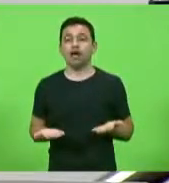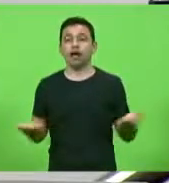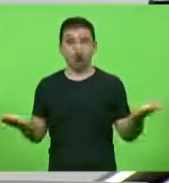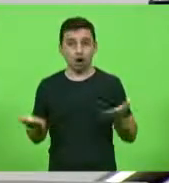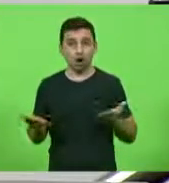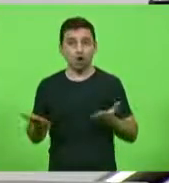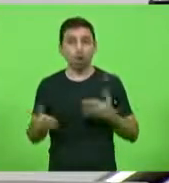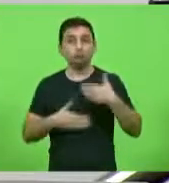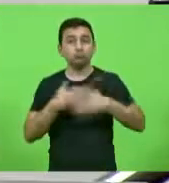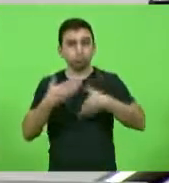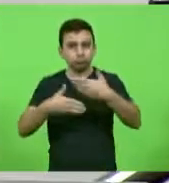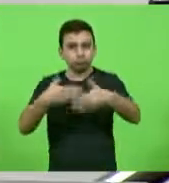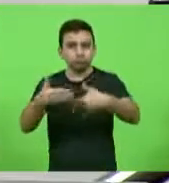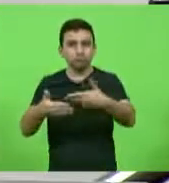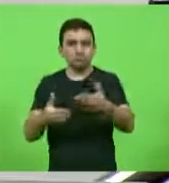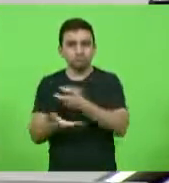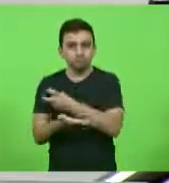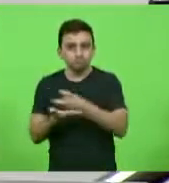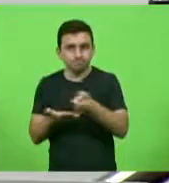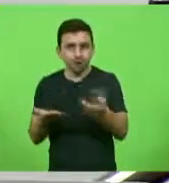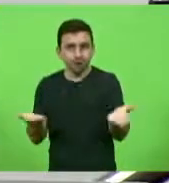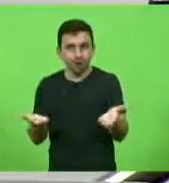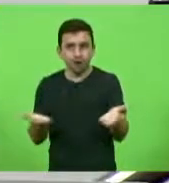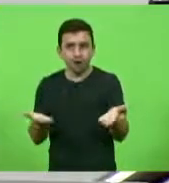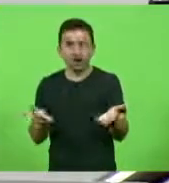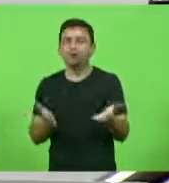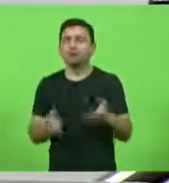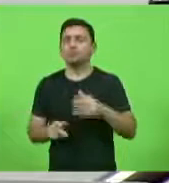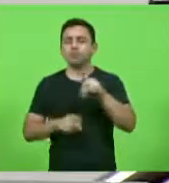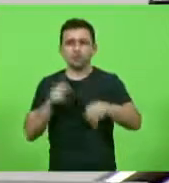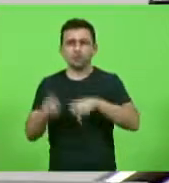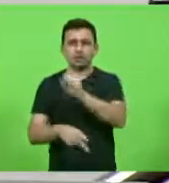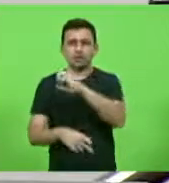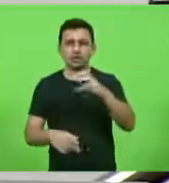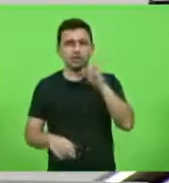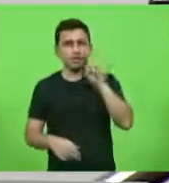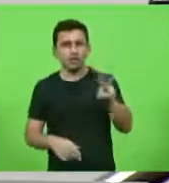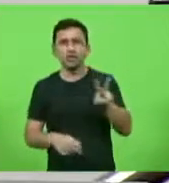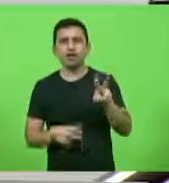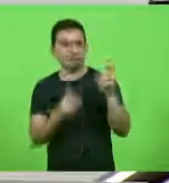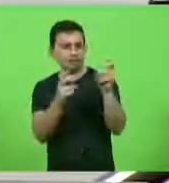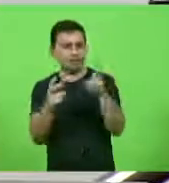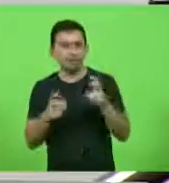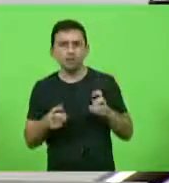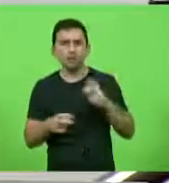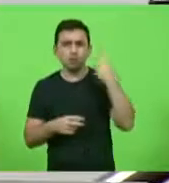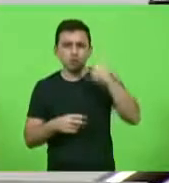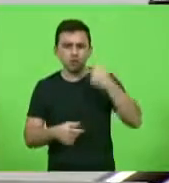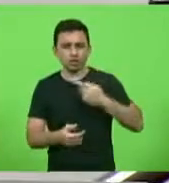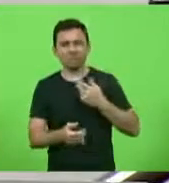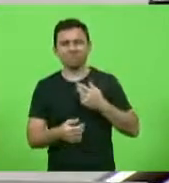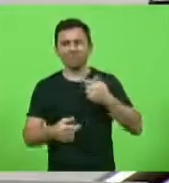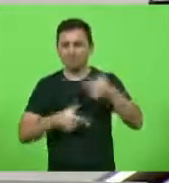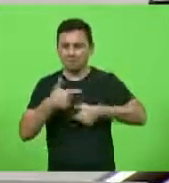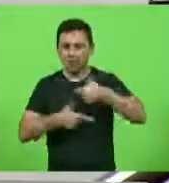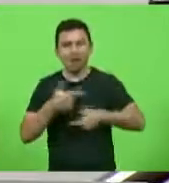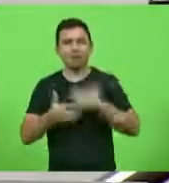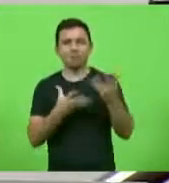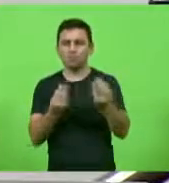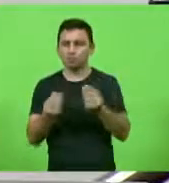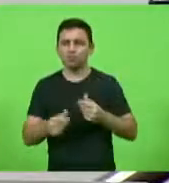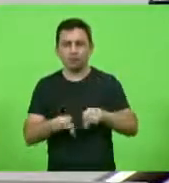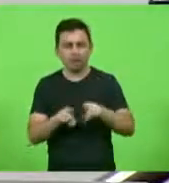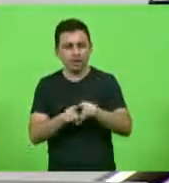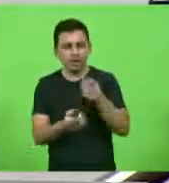exemplo para que os catarinenses percebam que um bom político trabalha muito precisa estudar muito e deve